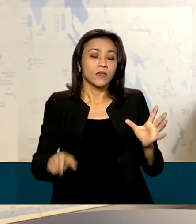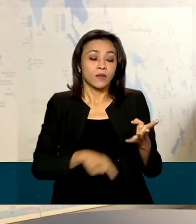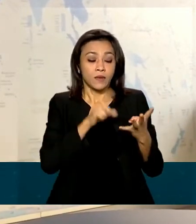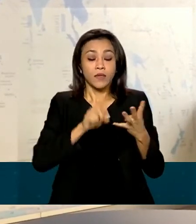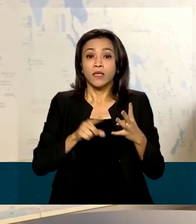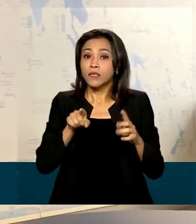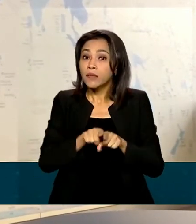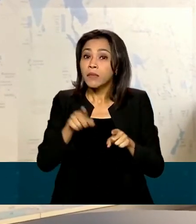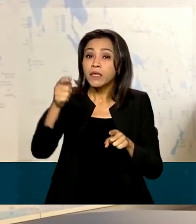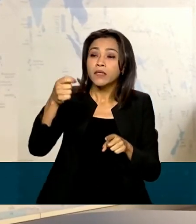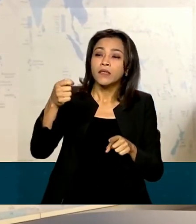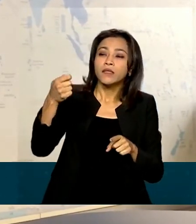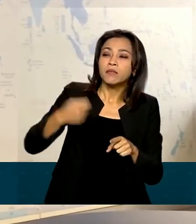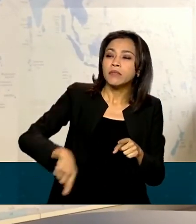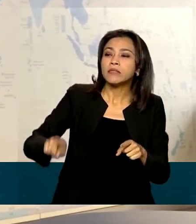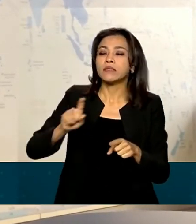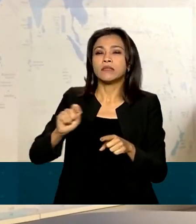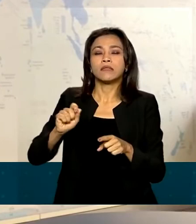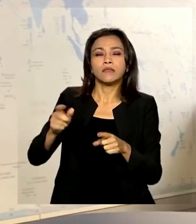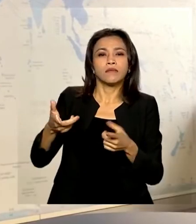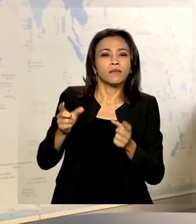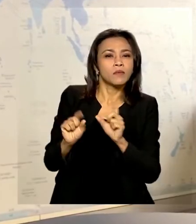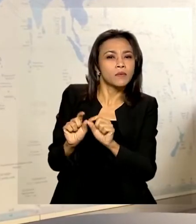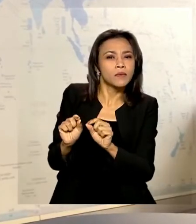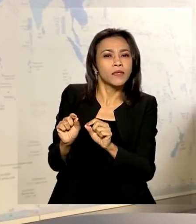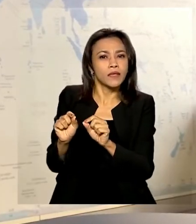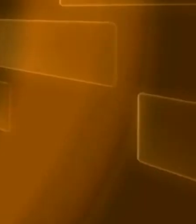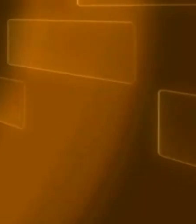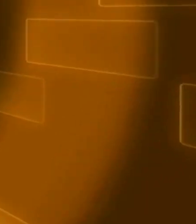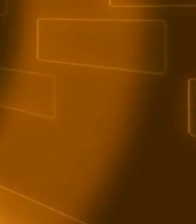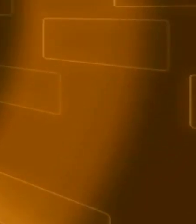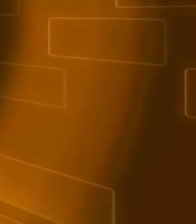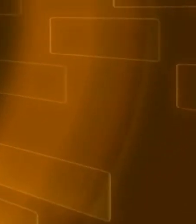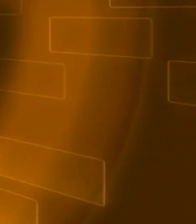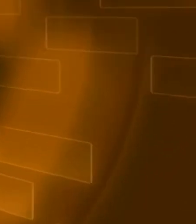dispensou atos públicos de liberação de atividades de baixo risco.